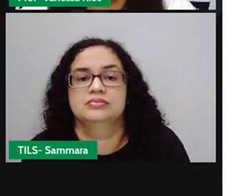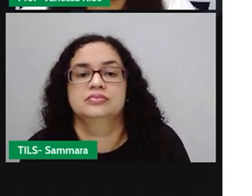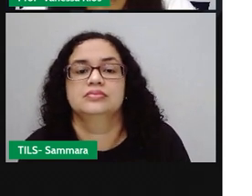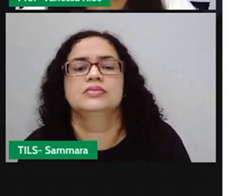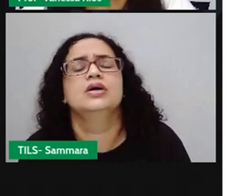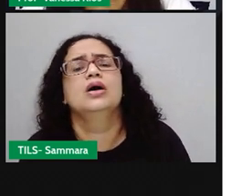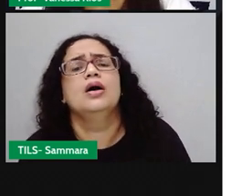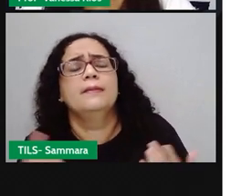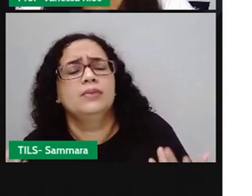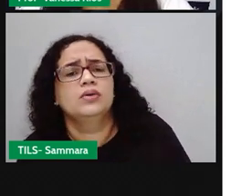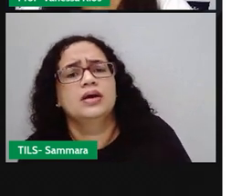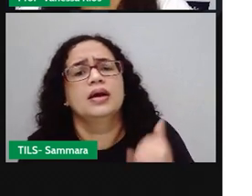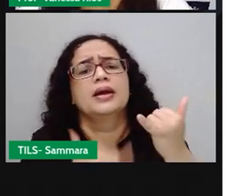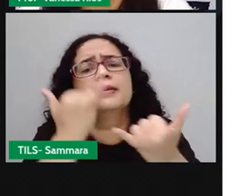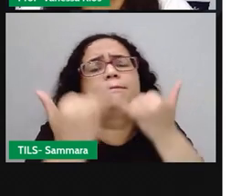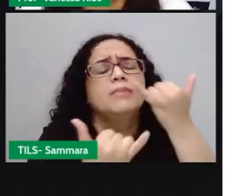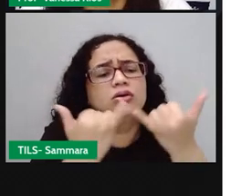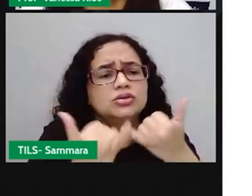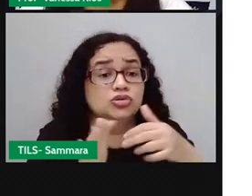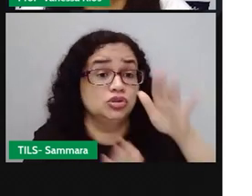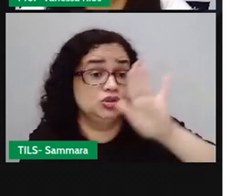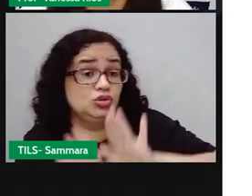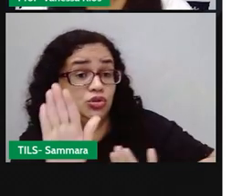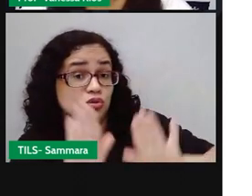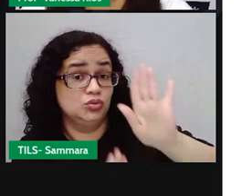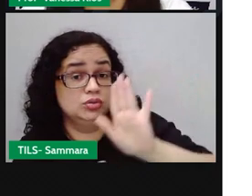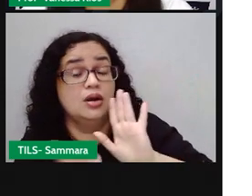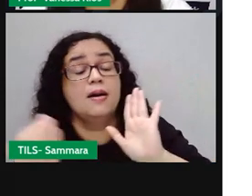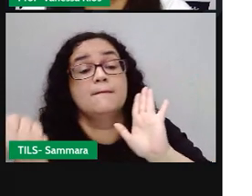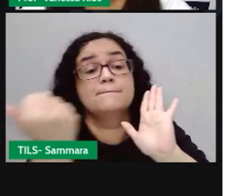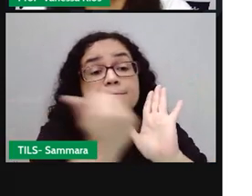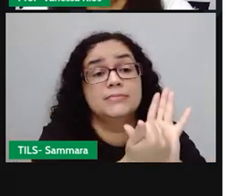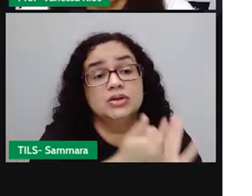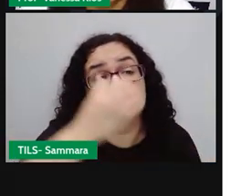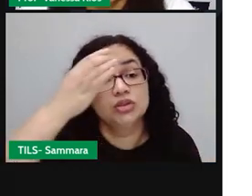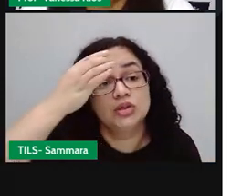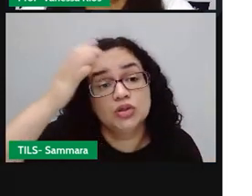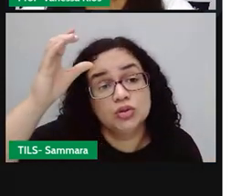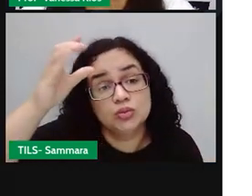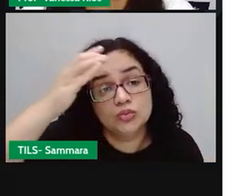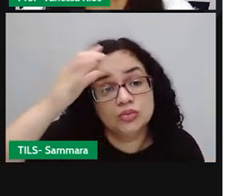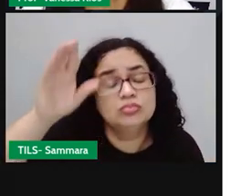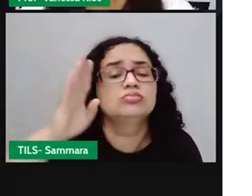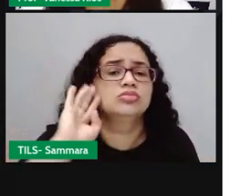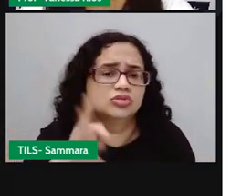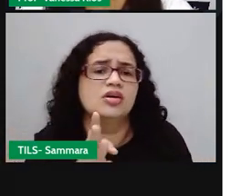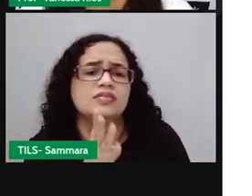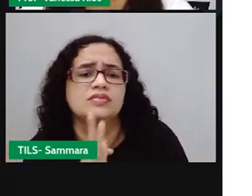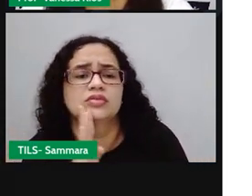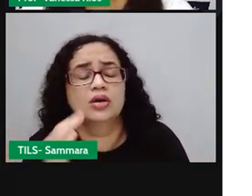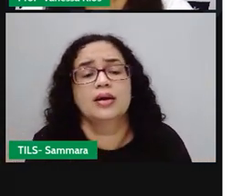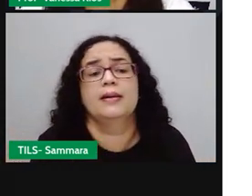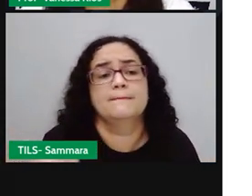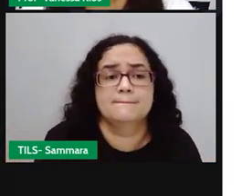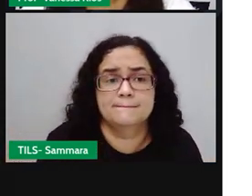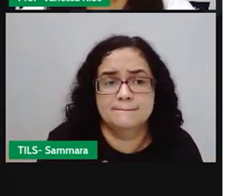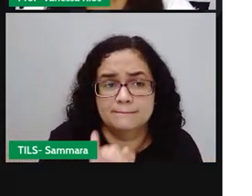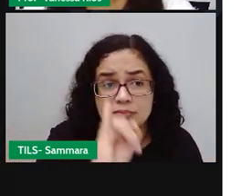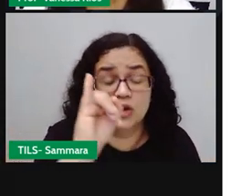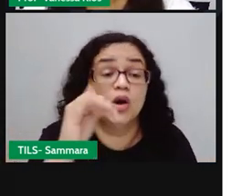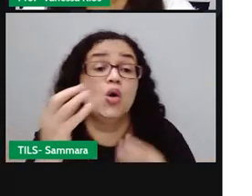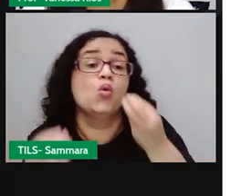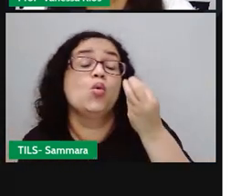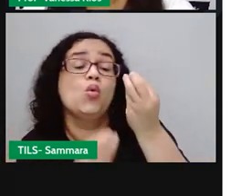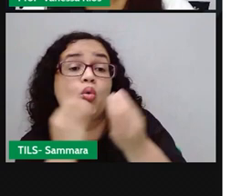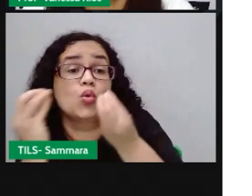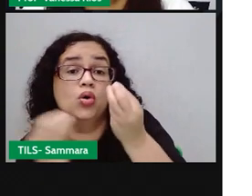Mas por que é importante a gente preservar o patrimônio cultural? A gente já viu a importância aí, né? E como